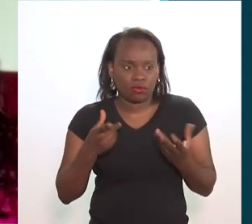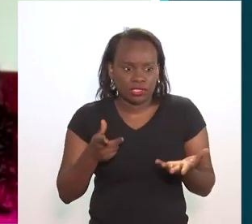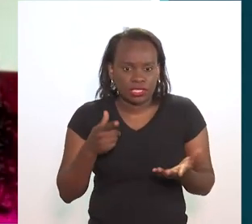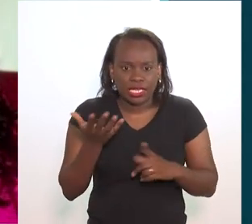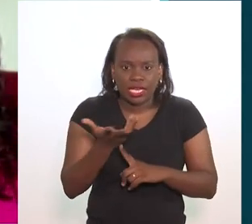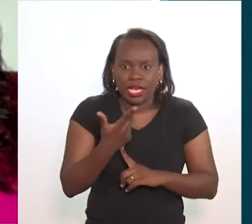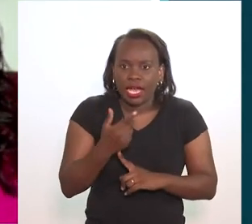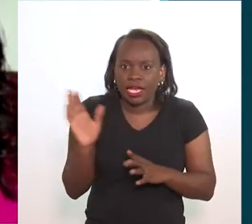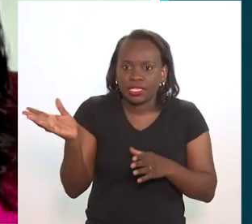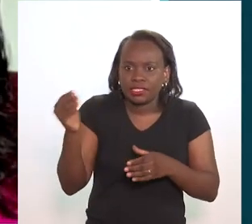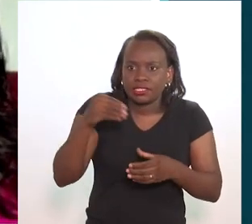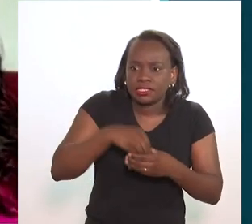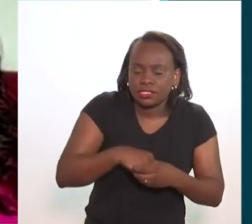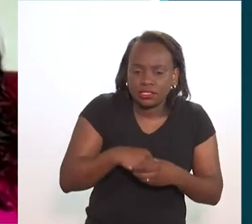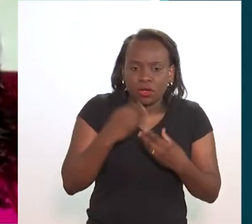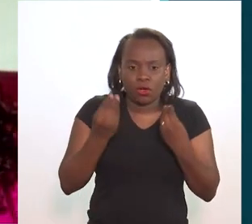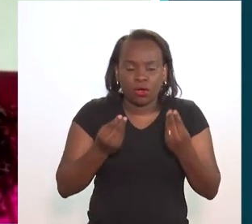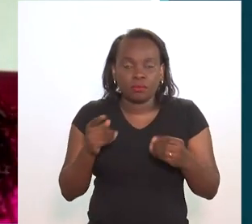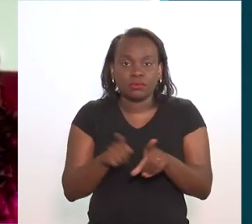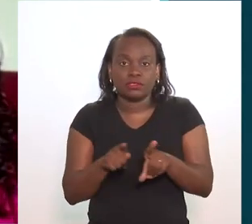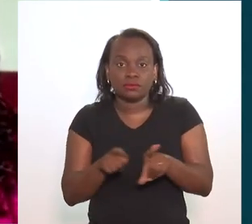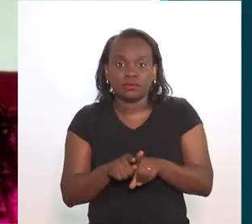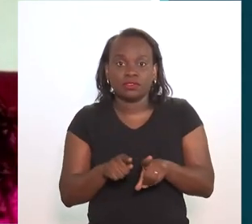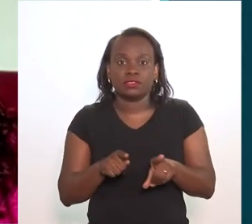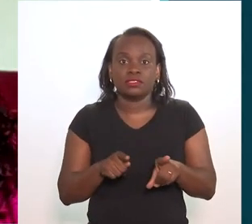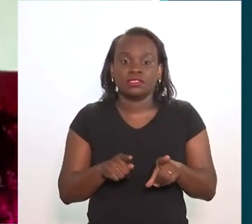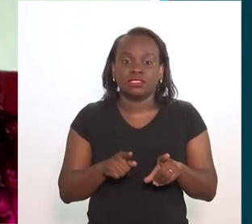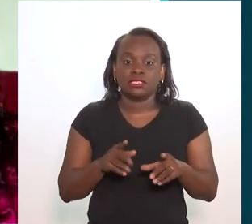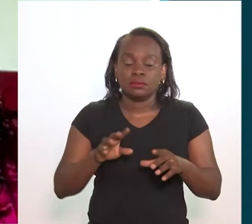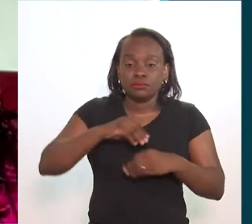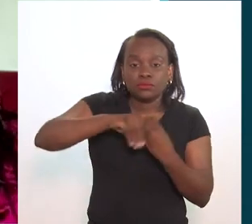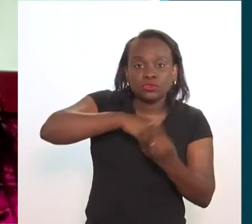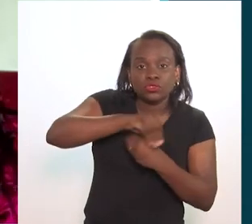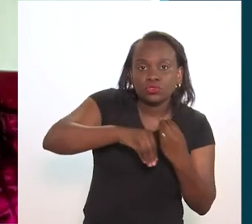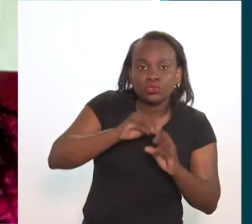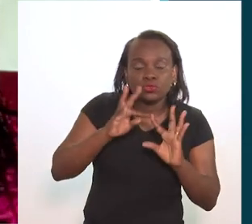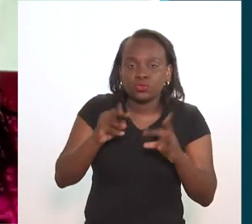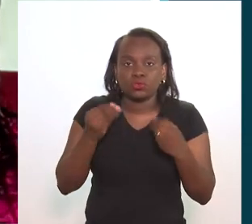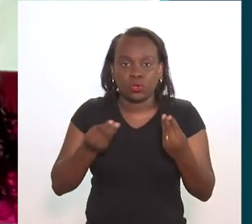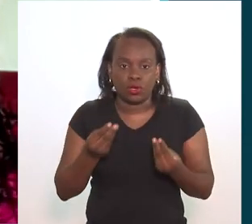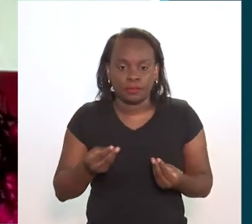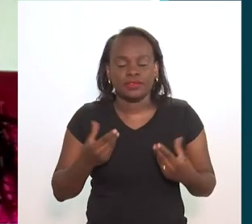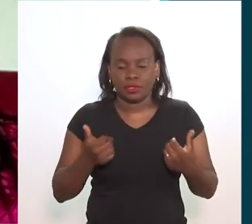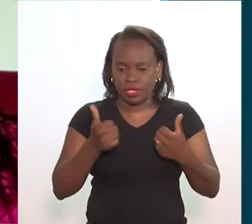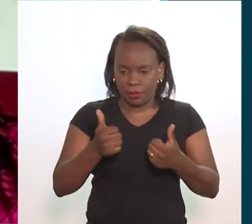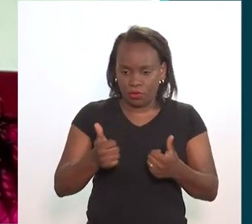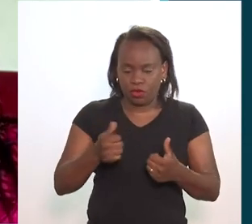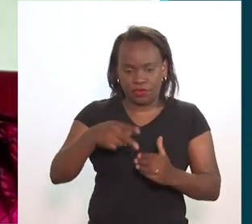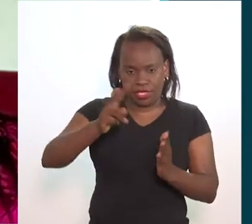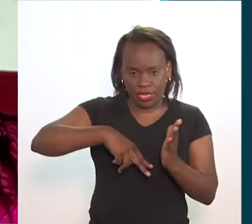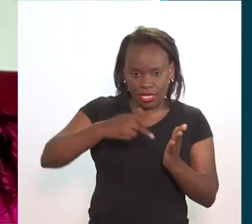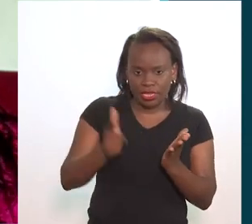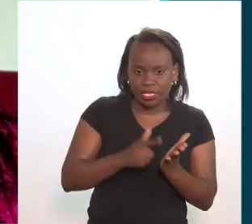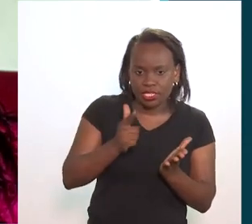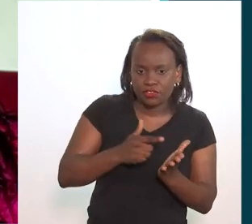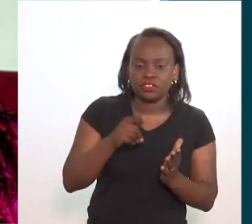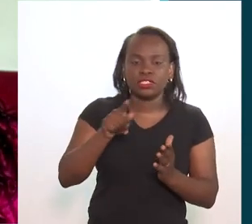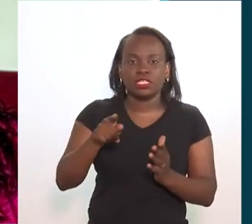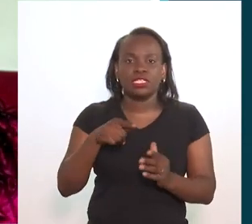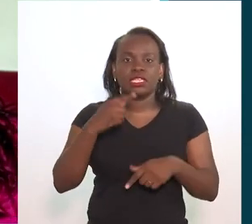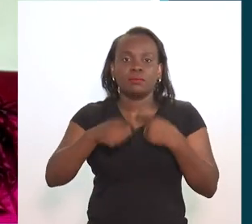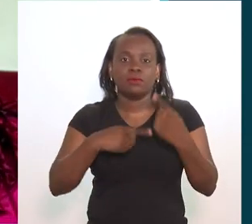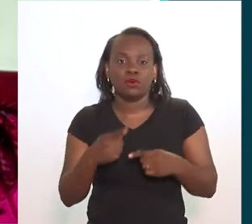ler, ai, tia, isso é chato, ler é chato, ler eu não gosto. Então, como você traz a arte para dentro disso e como você